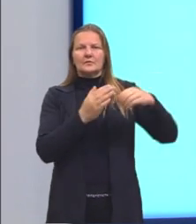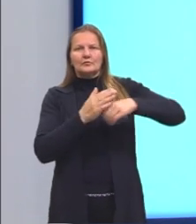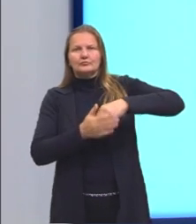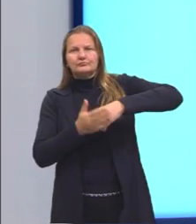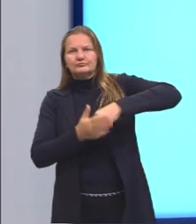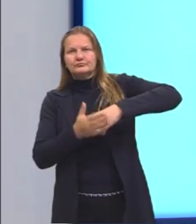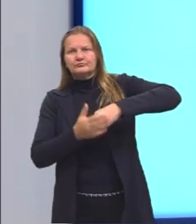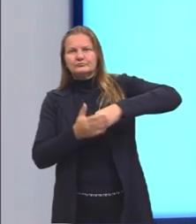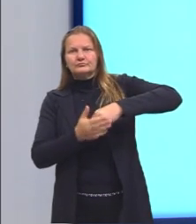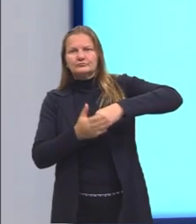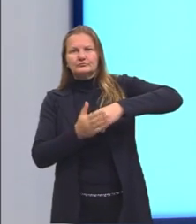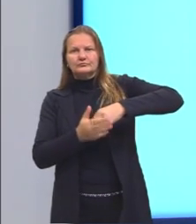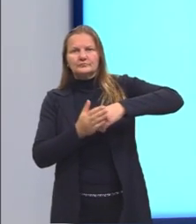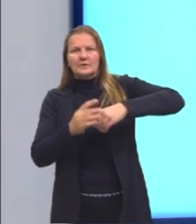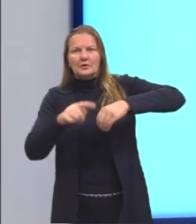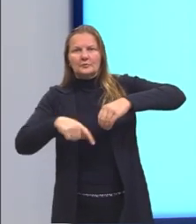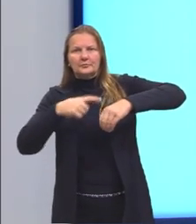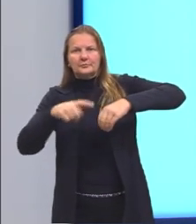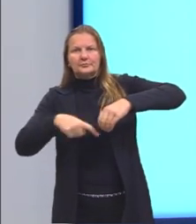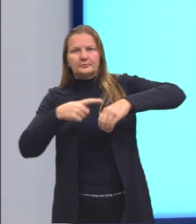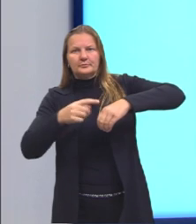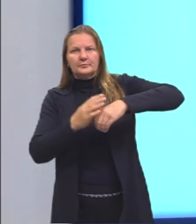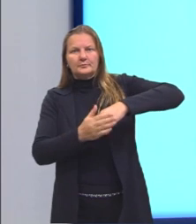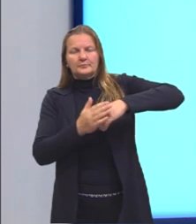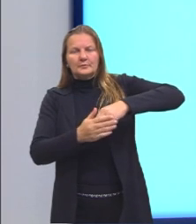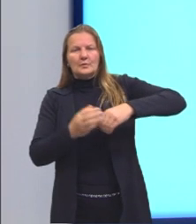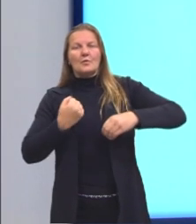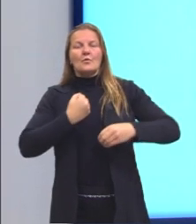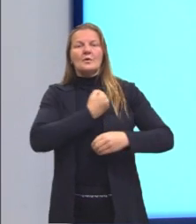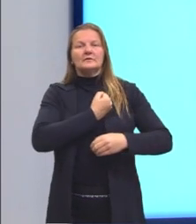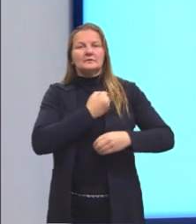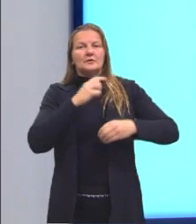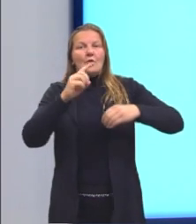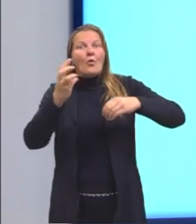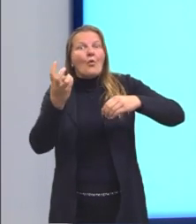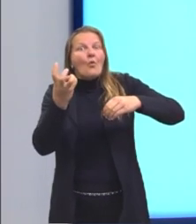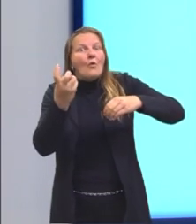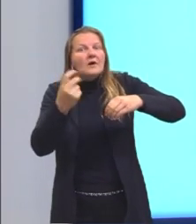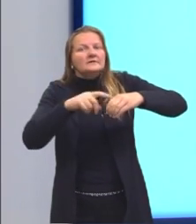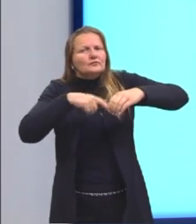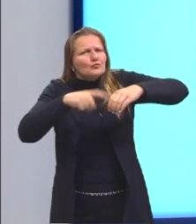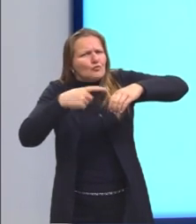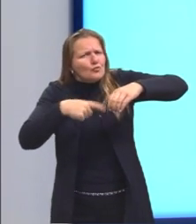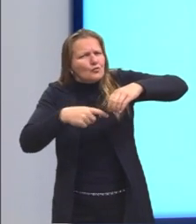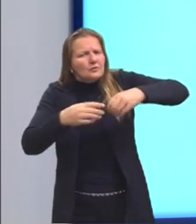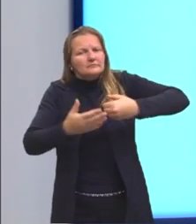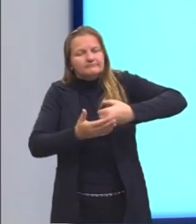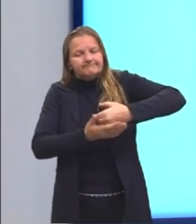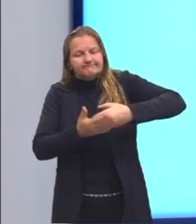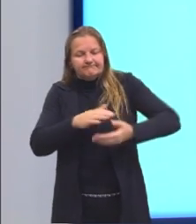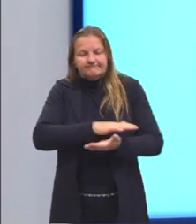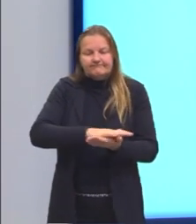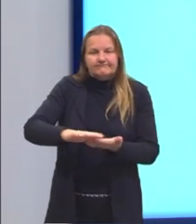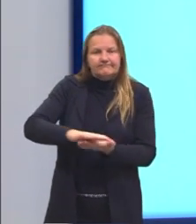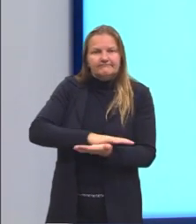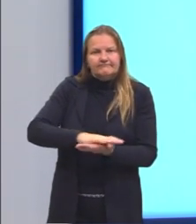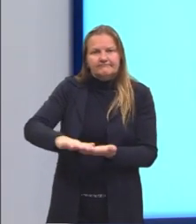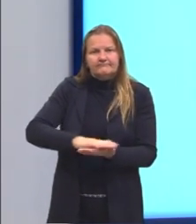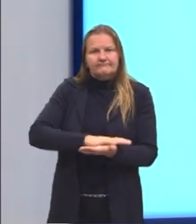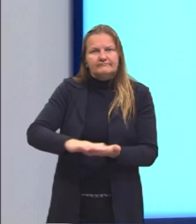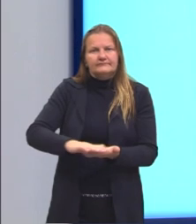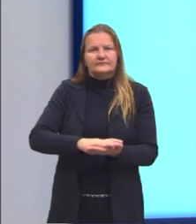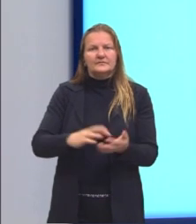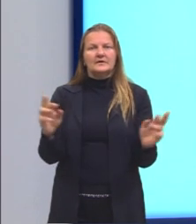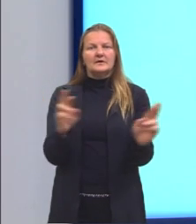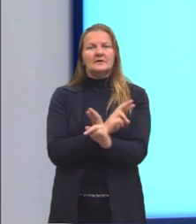então, ele é diretamente proporcional ao número de voltas que o pneu efetua ali no solo, relacionando